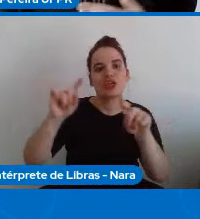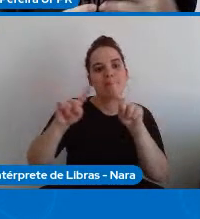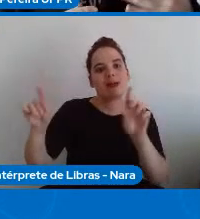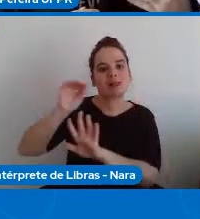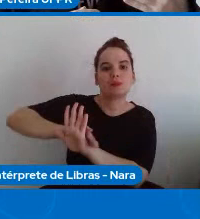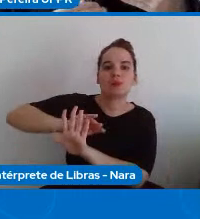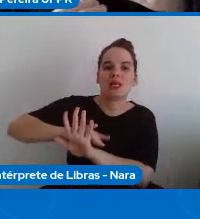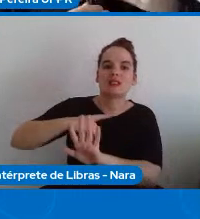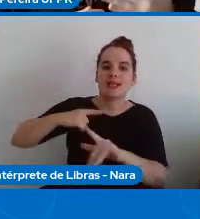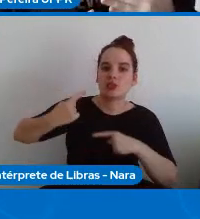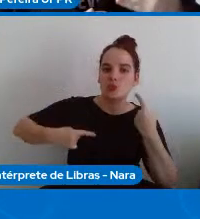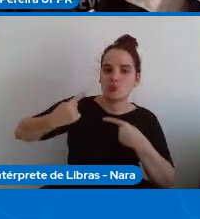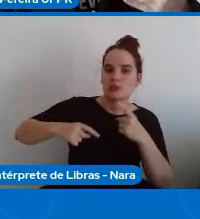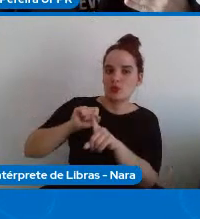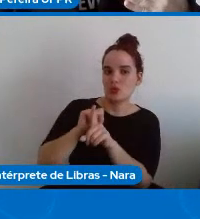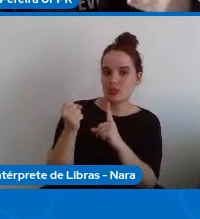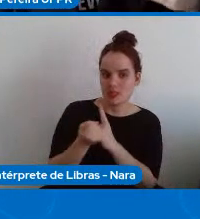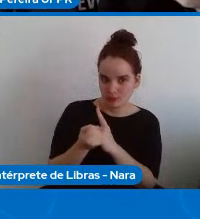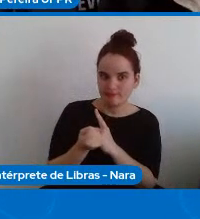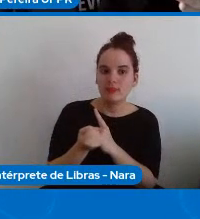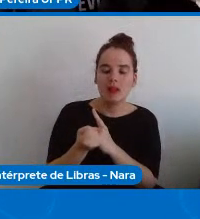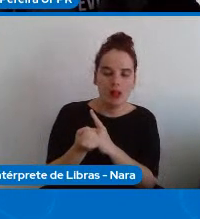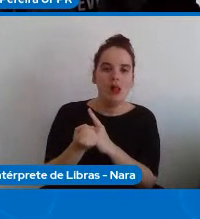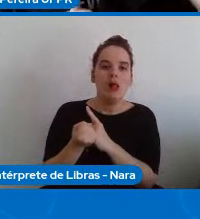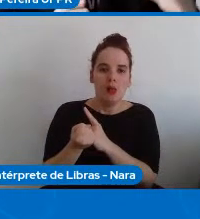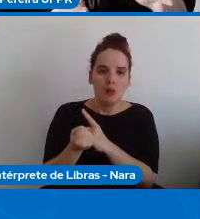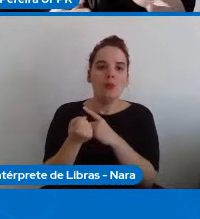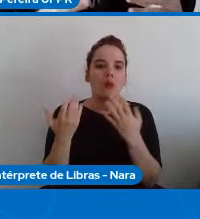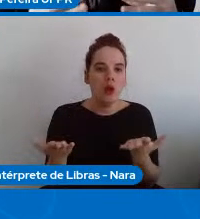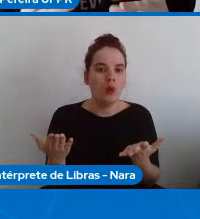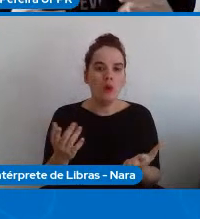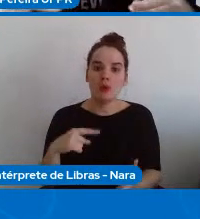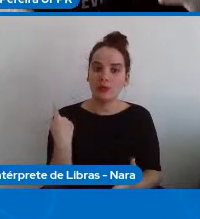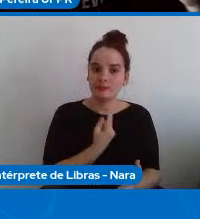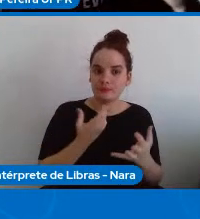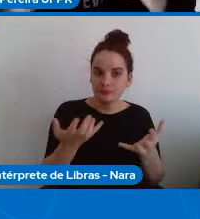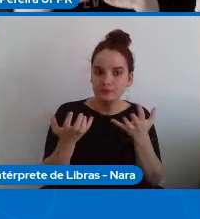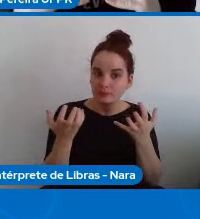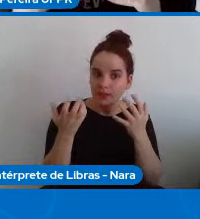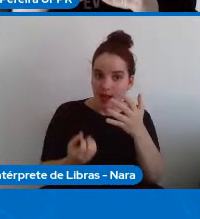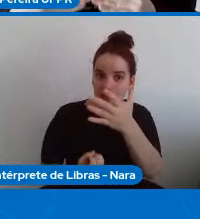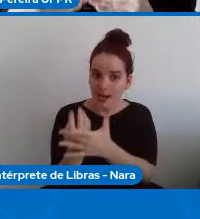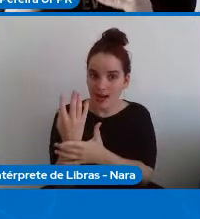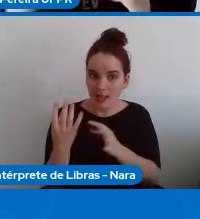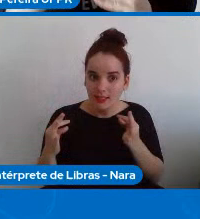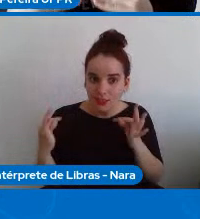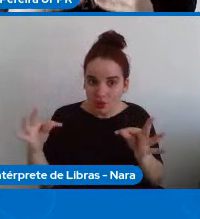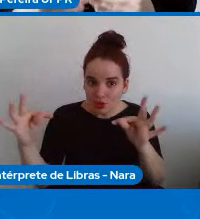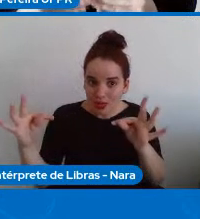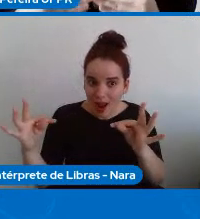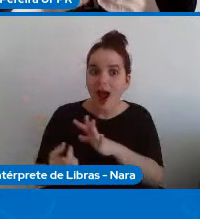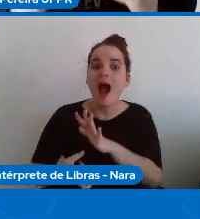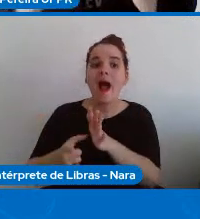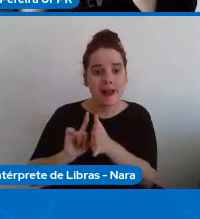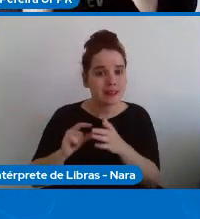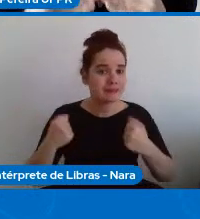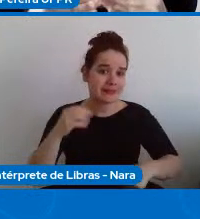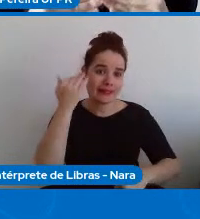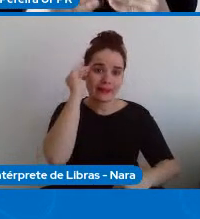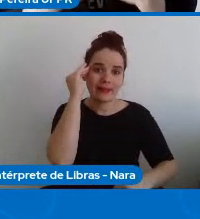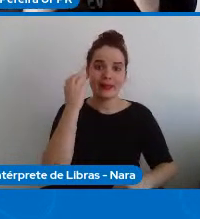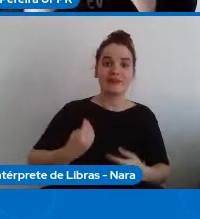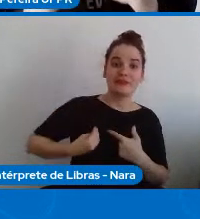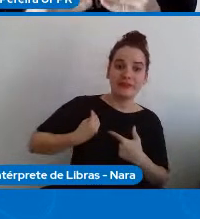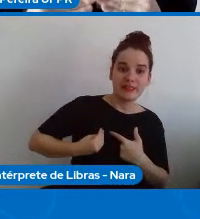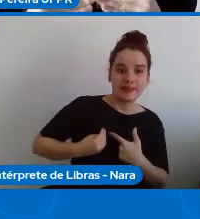simplificada ela argumenta que para você produzir qualquer tecnologia você tem que começar entendendo a vida entendendo o